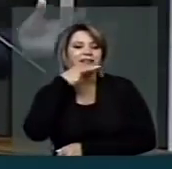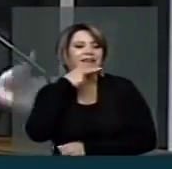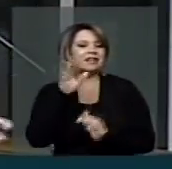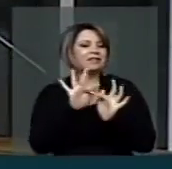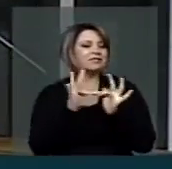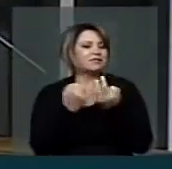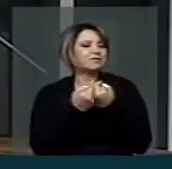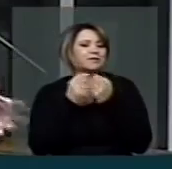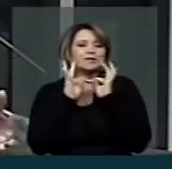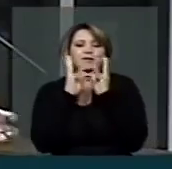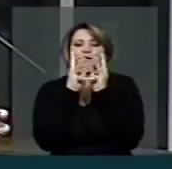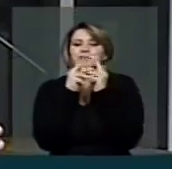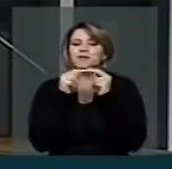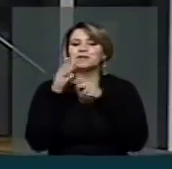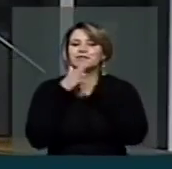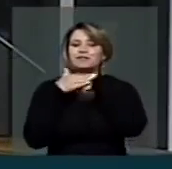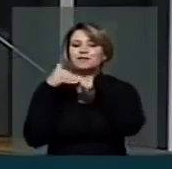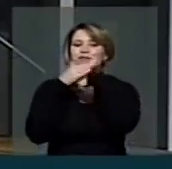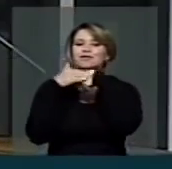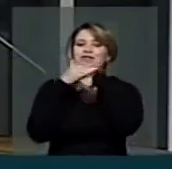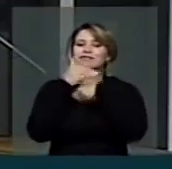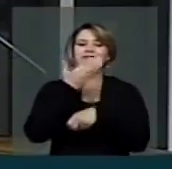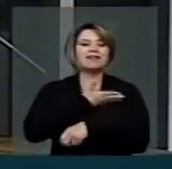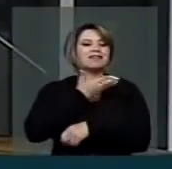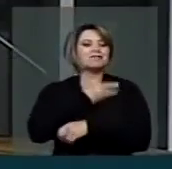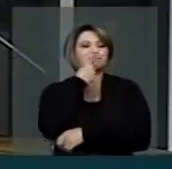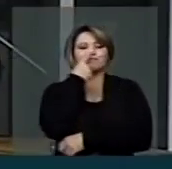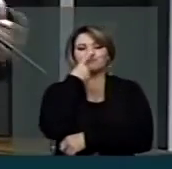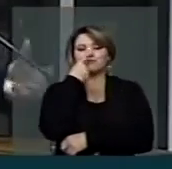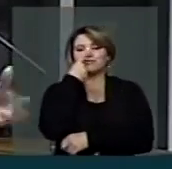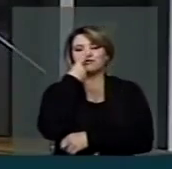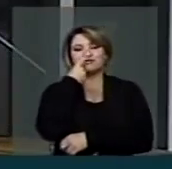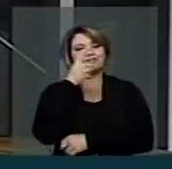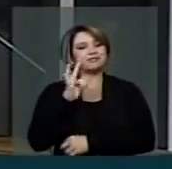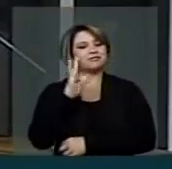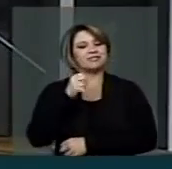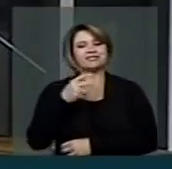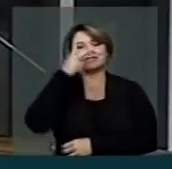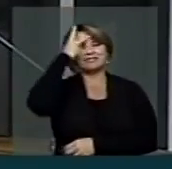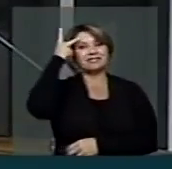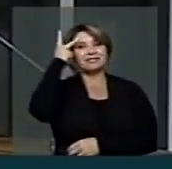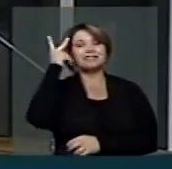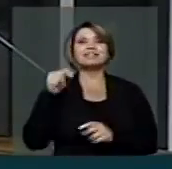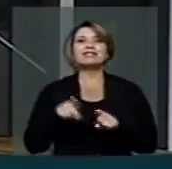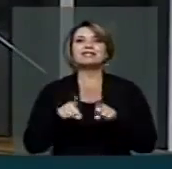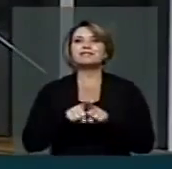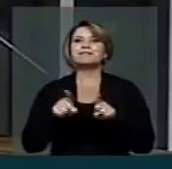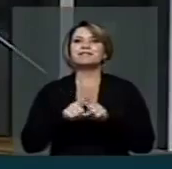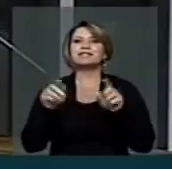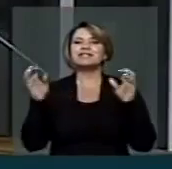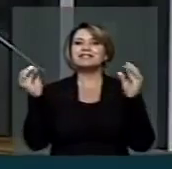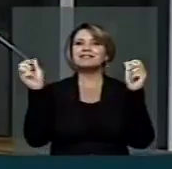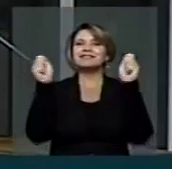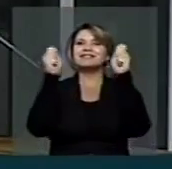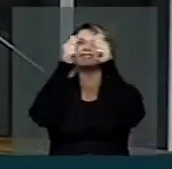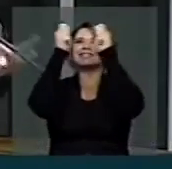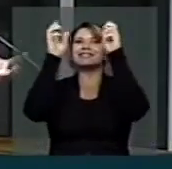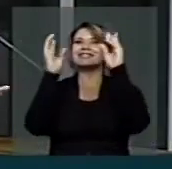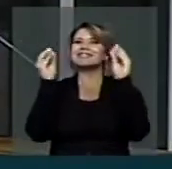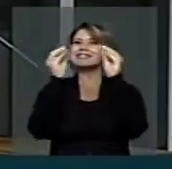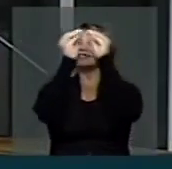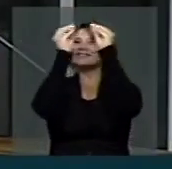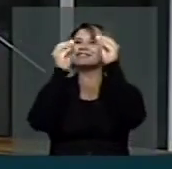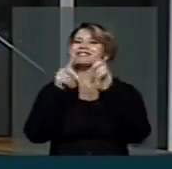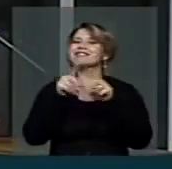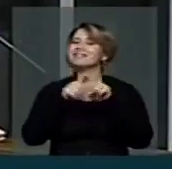parentes, e todos amigos, muitas pessoas participando para brindar esse momento importante na vida